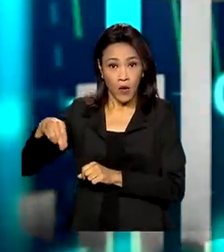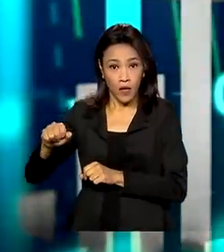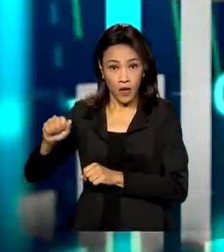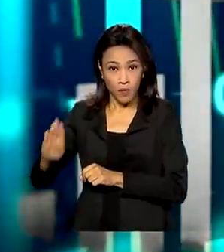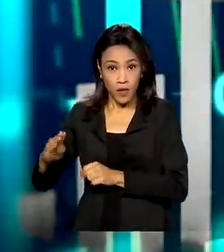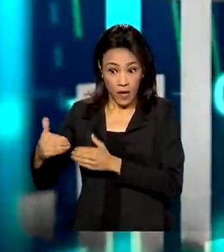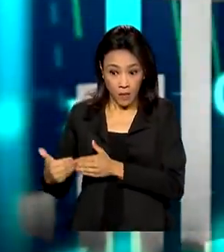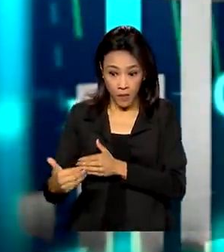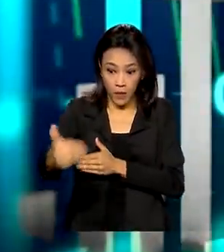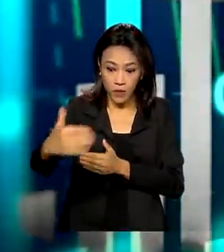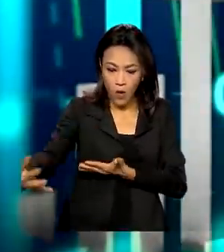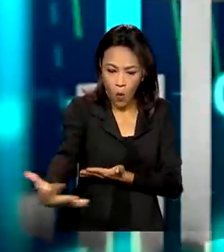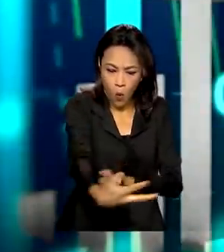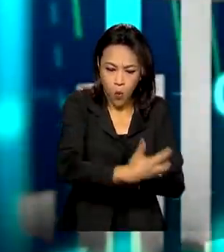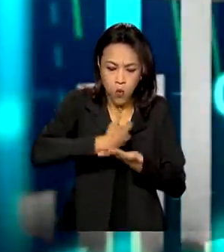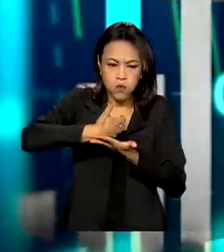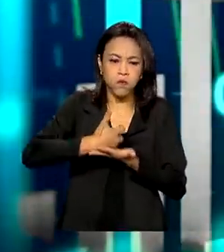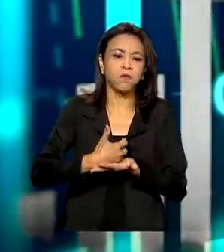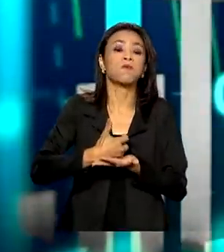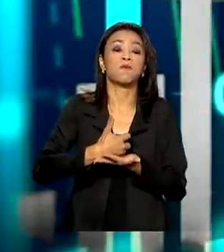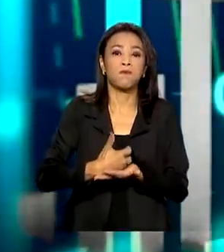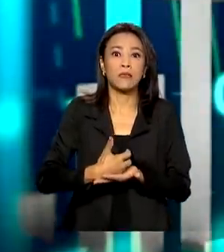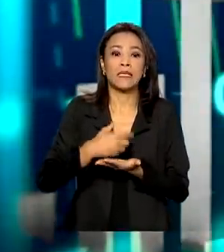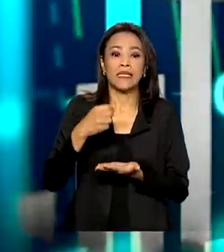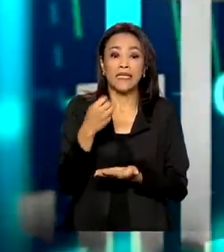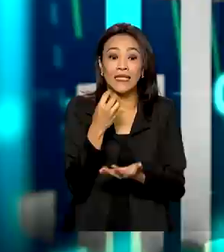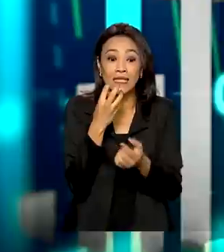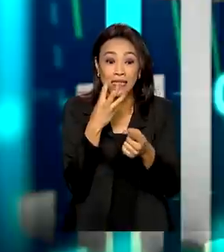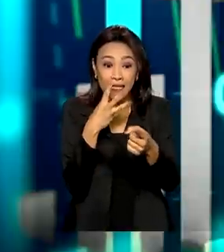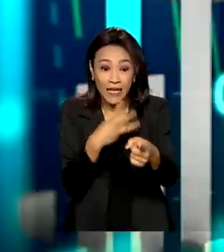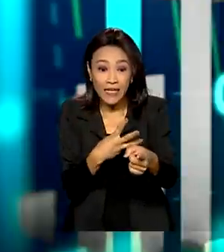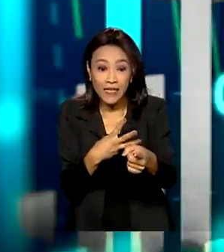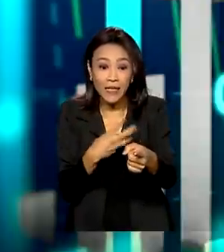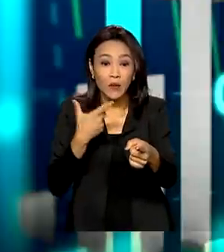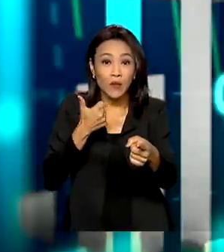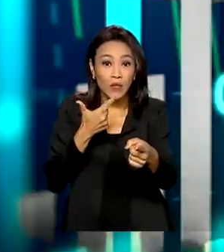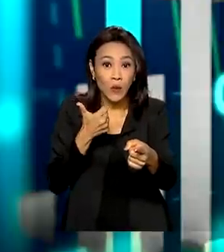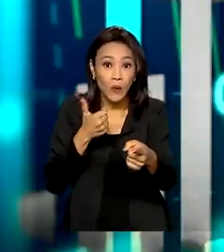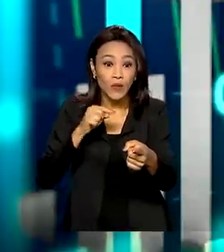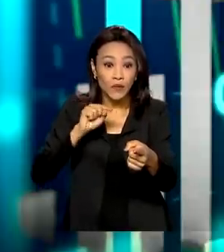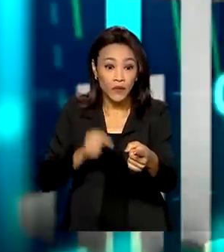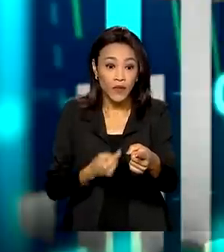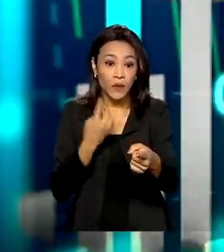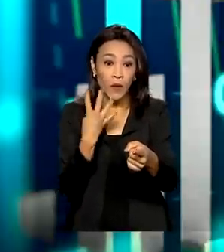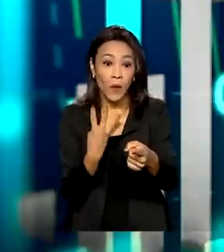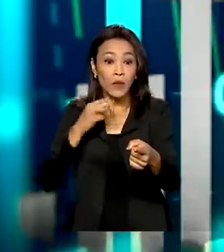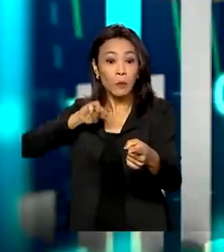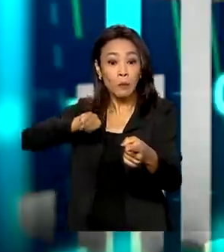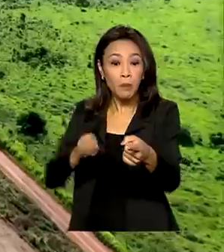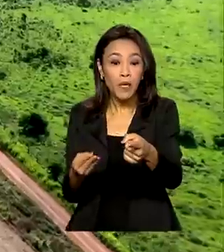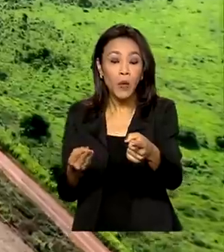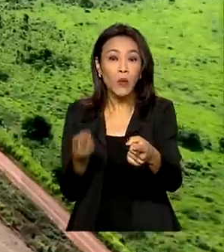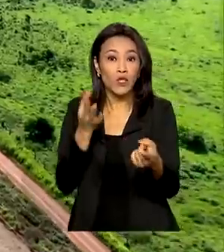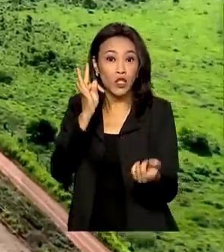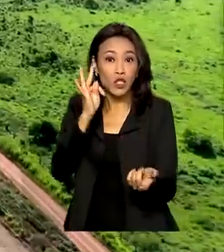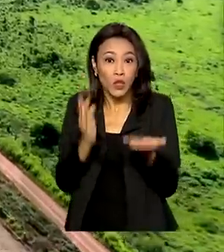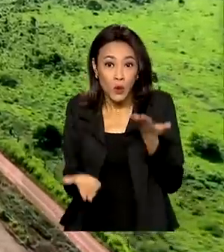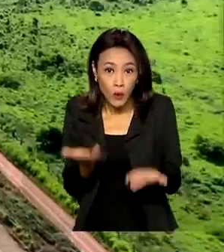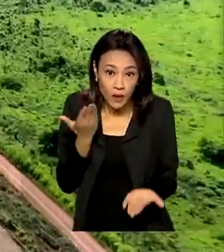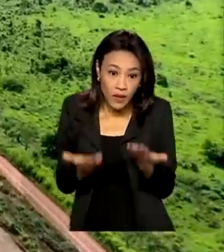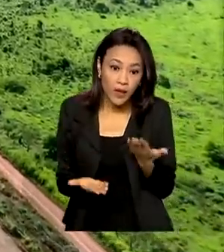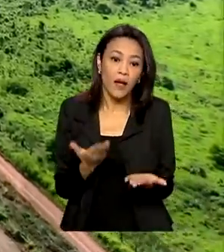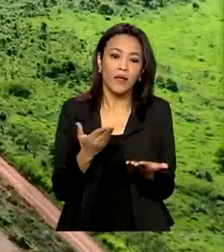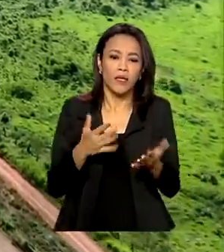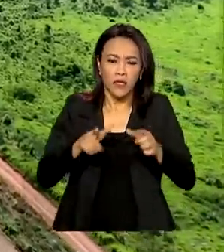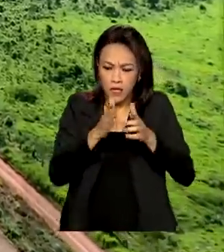safra terá então uma colheita de 312,4 milhões de toneladas de grãos. Em termos de área